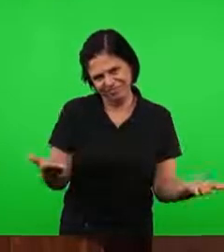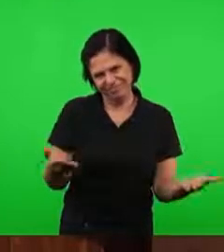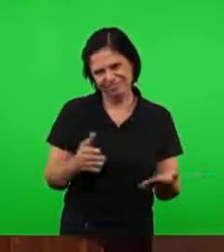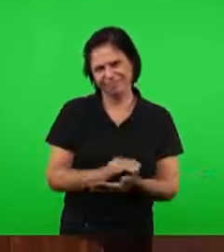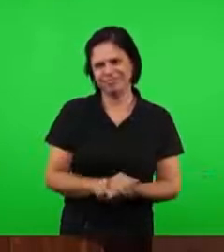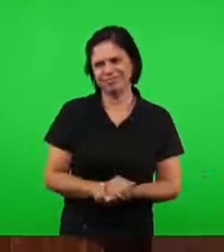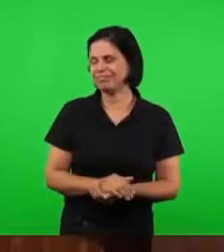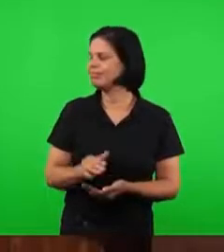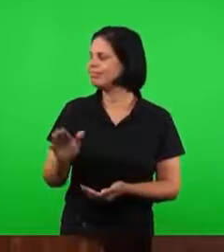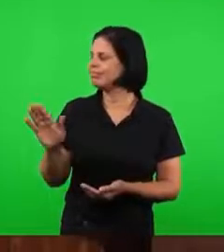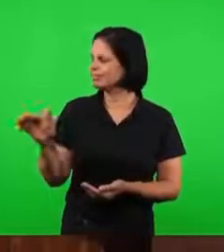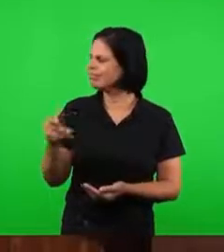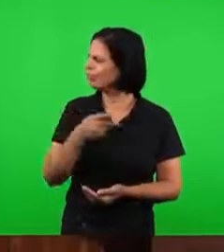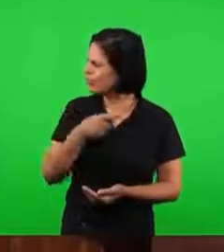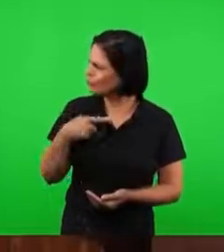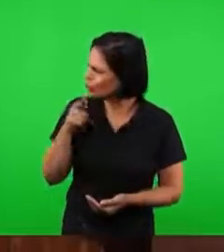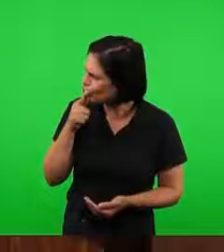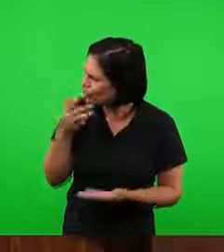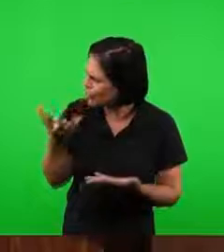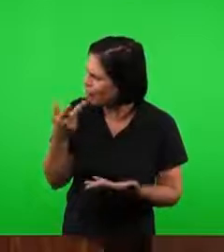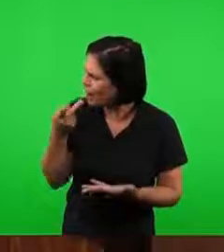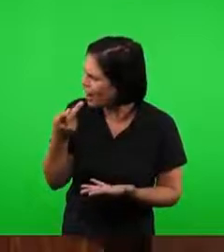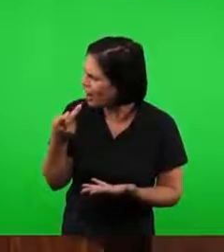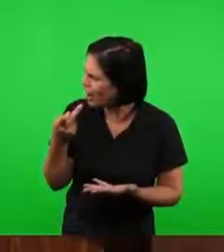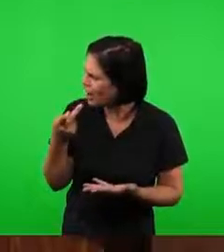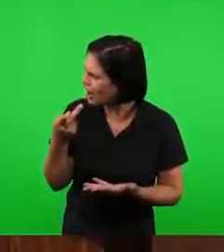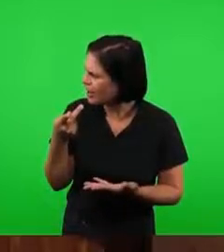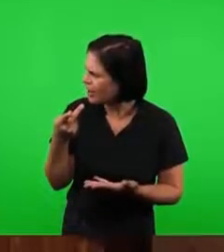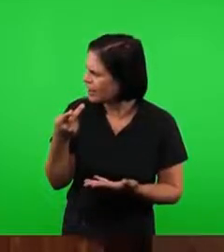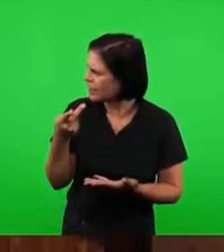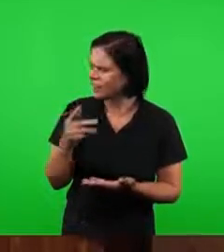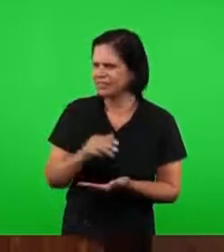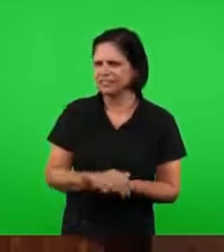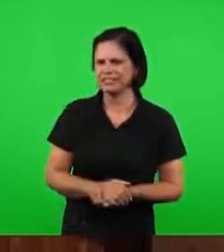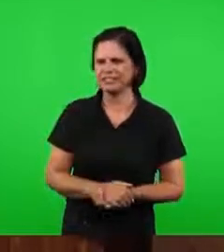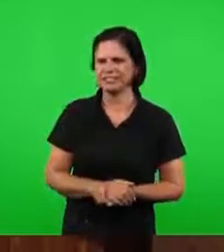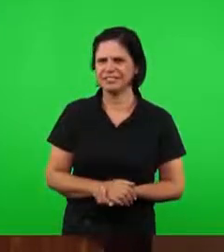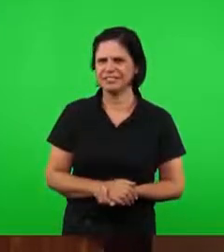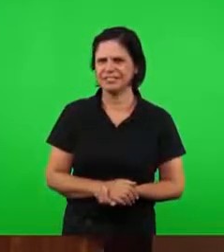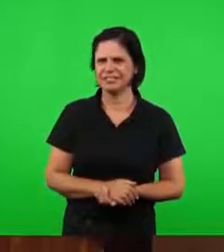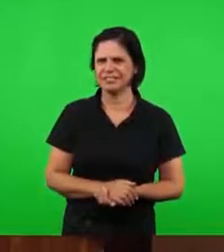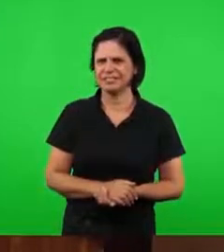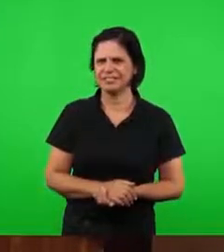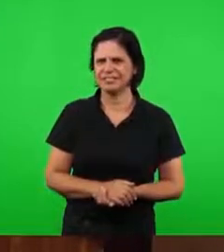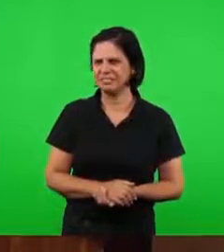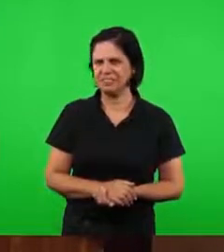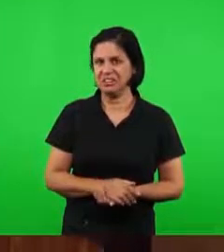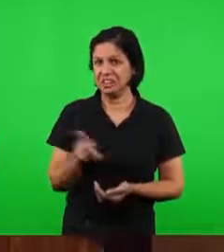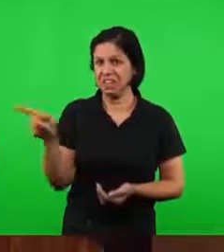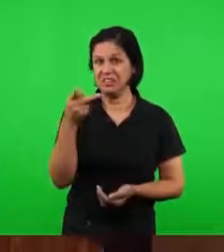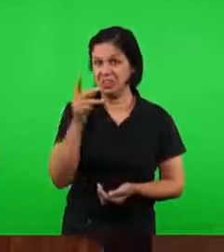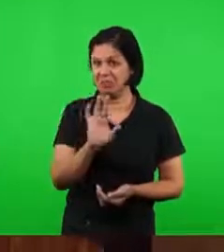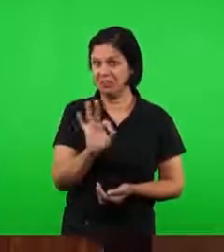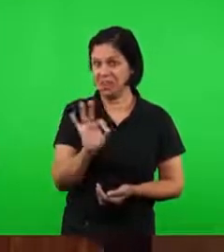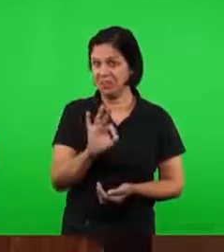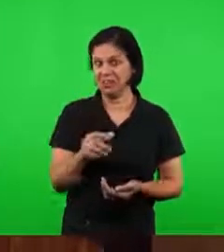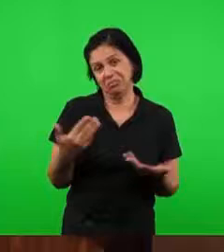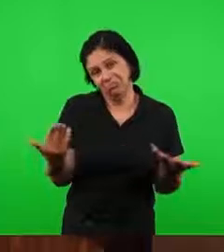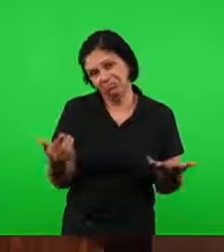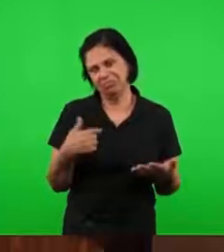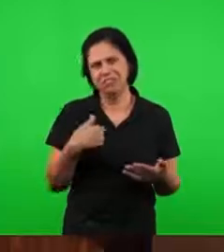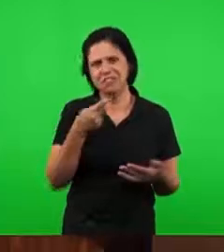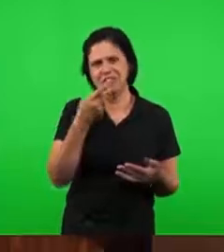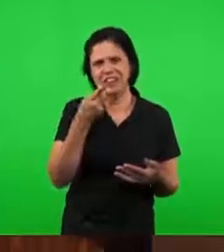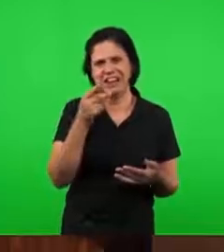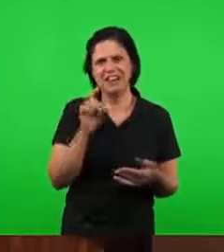com a palavra, você tem uma palavra ainda, Gilson? Então, ele está dizendo que não tem mais nada para dizer e eu quero só dizer